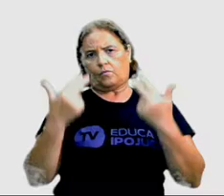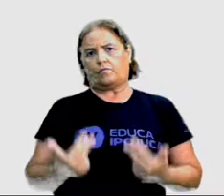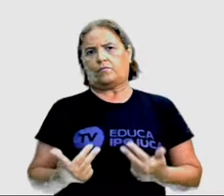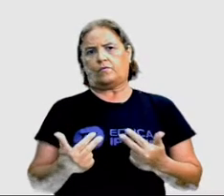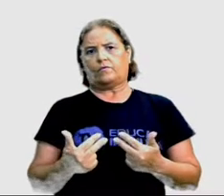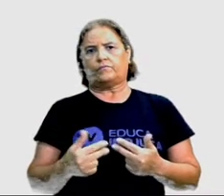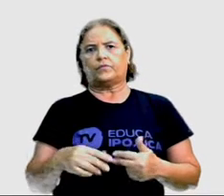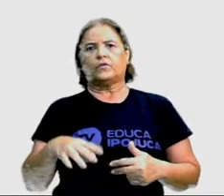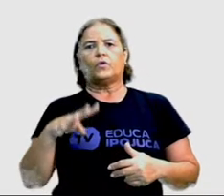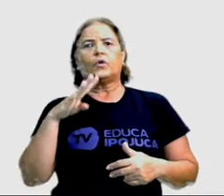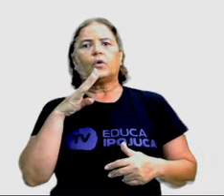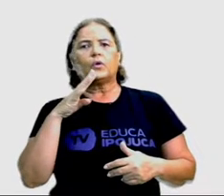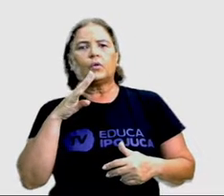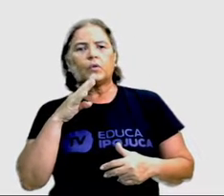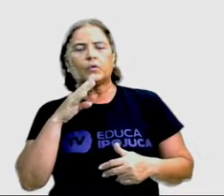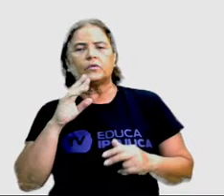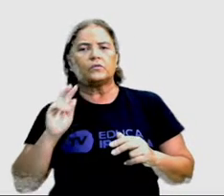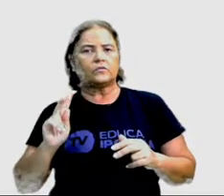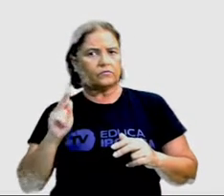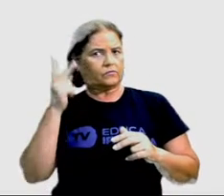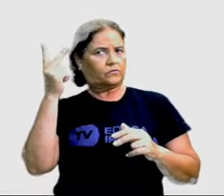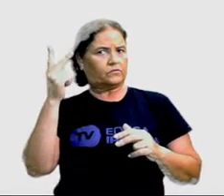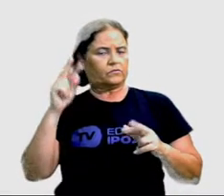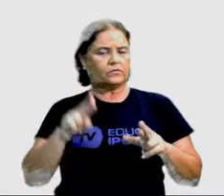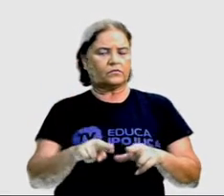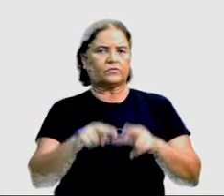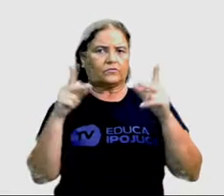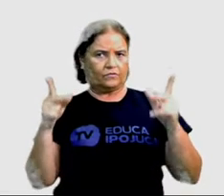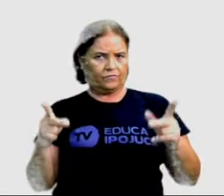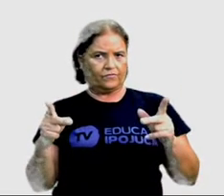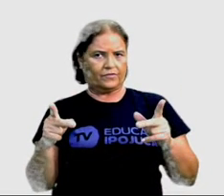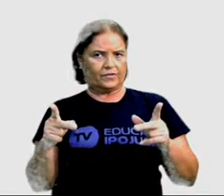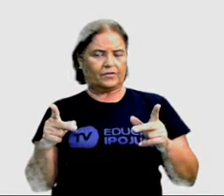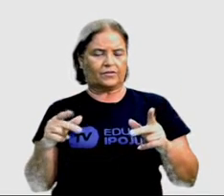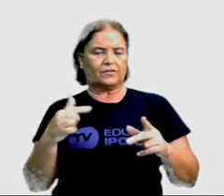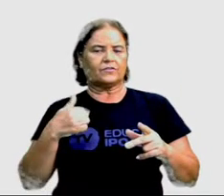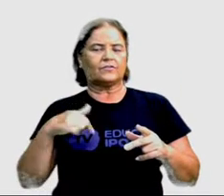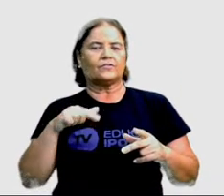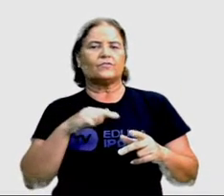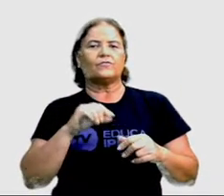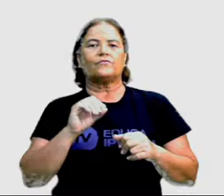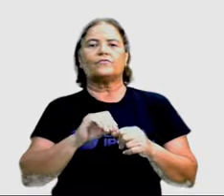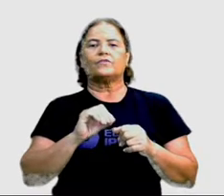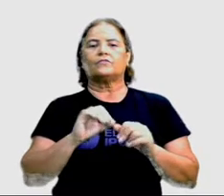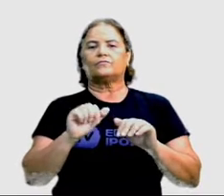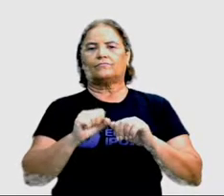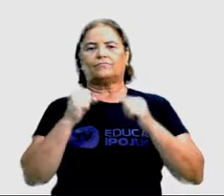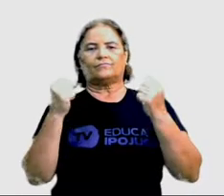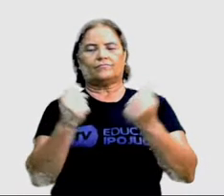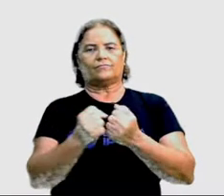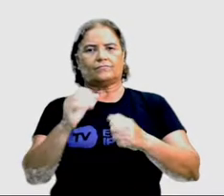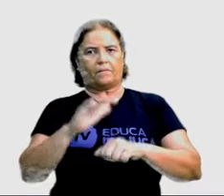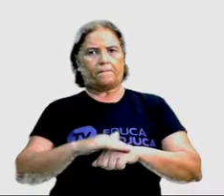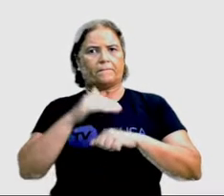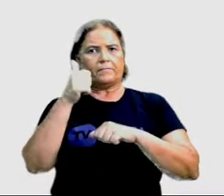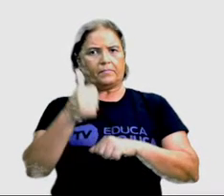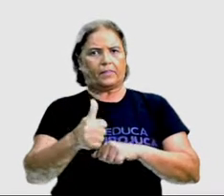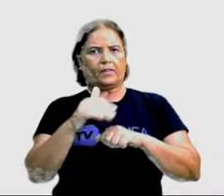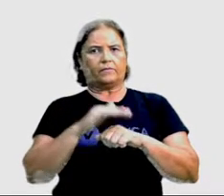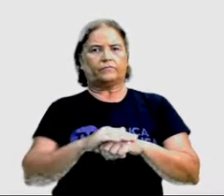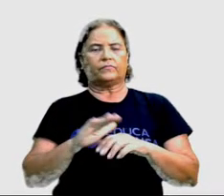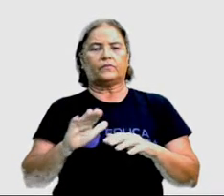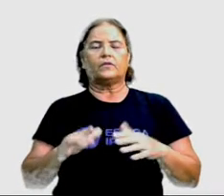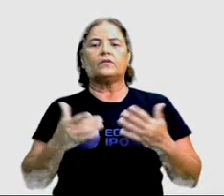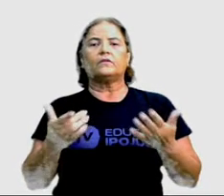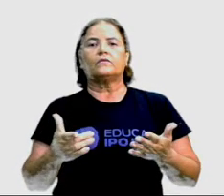Reconhecer e valorizar as diferenças nos enriquece enquanto sociedade. Portanto, quanto mais